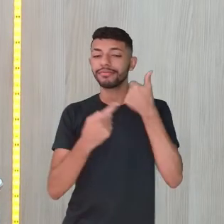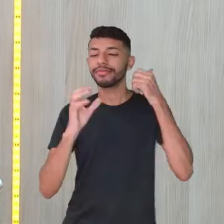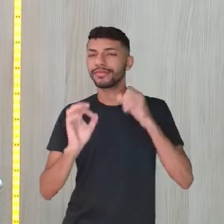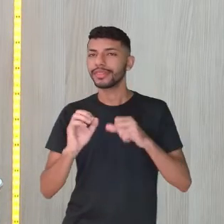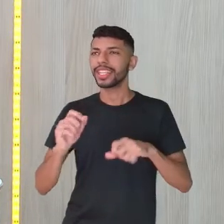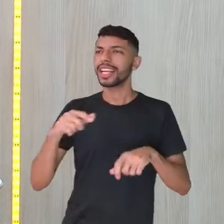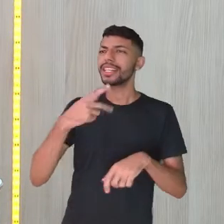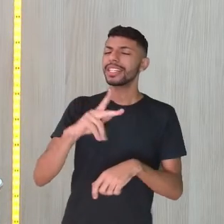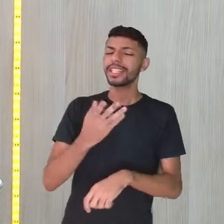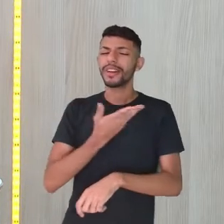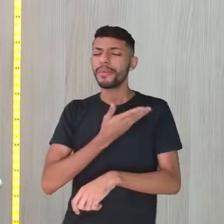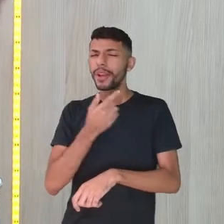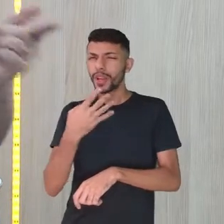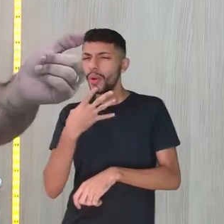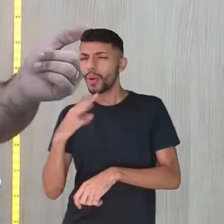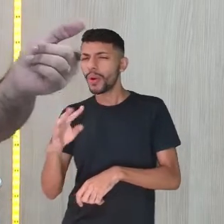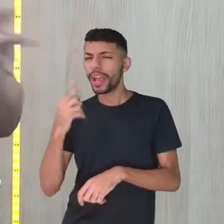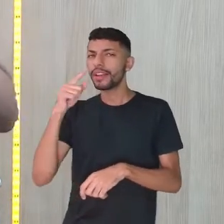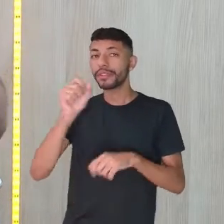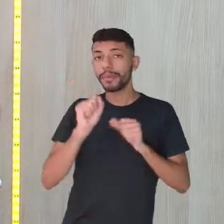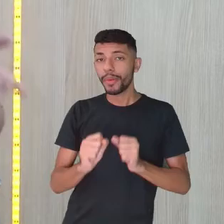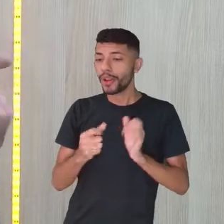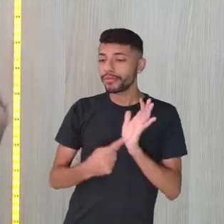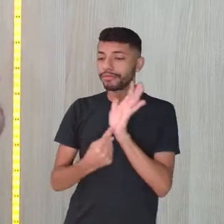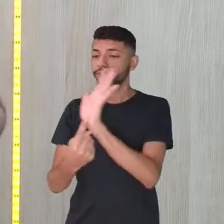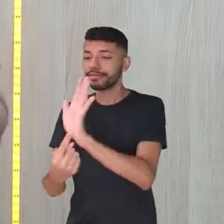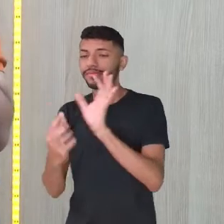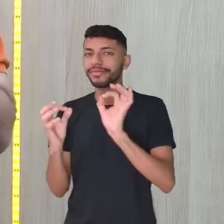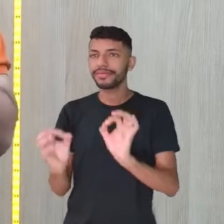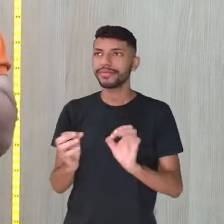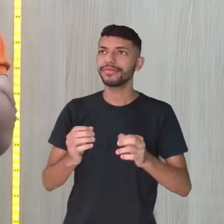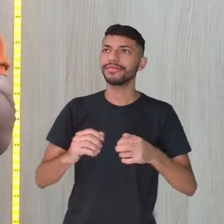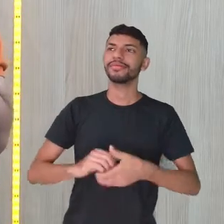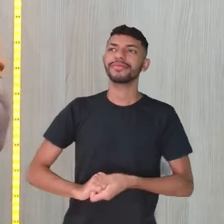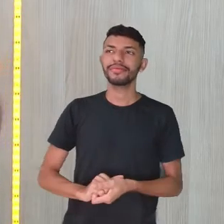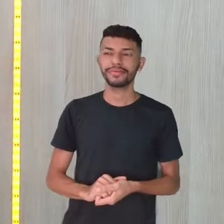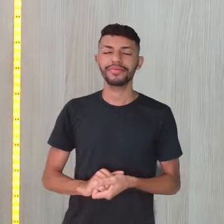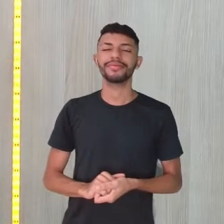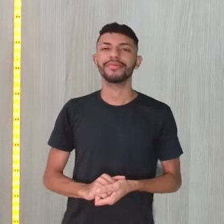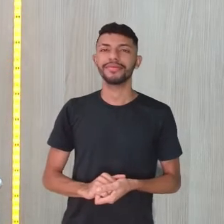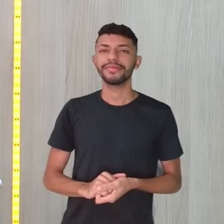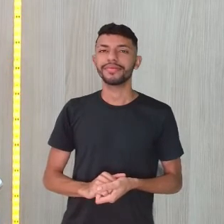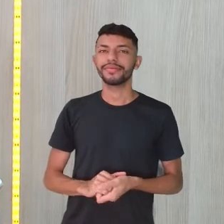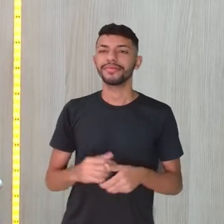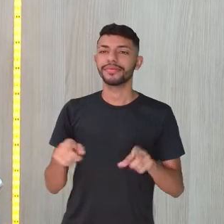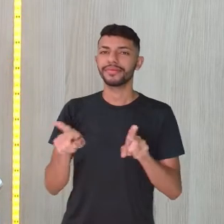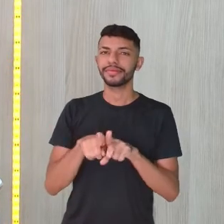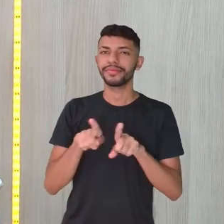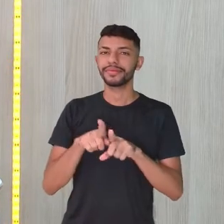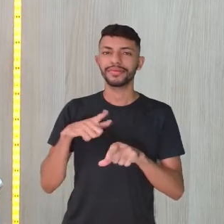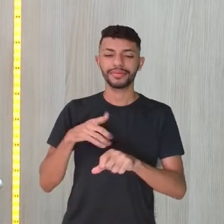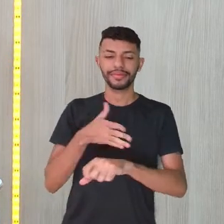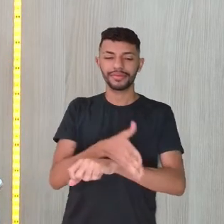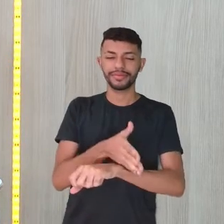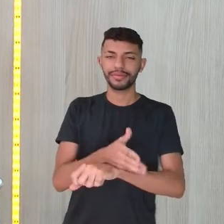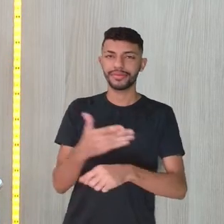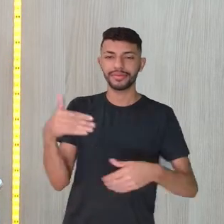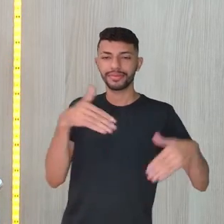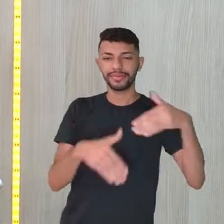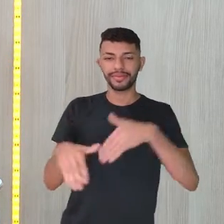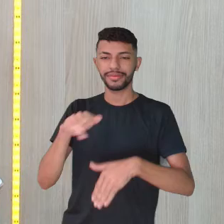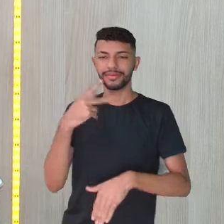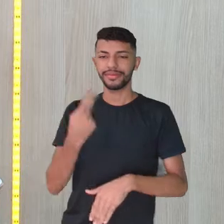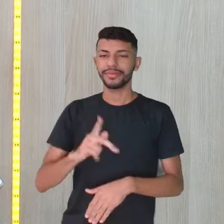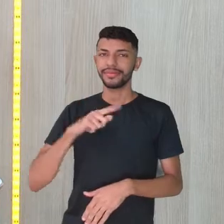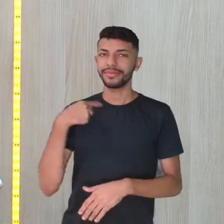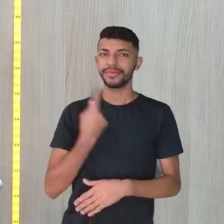menina que não conhece ainda você, ah, conhece a Educa Recife? Não. Aí você compartilha com ele, para ele também ter acesso e interagir também com